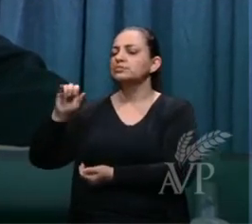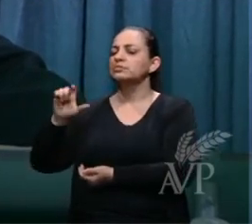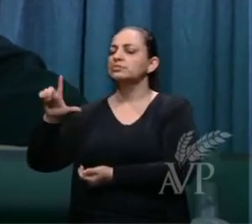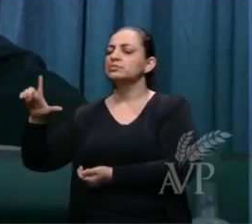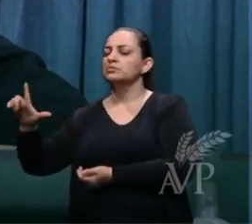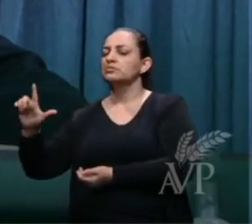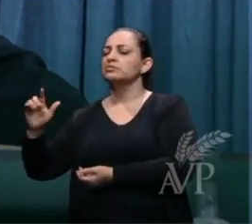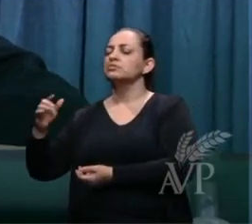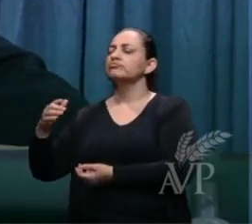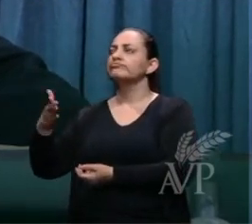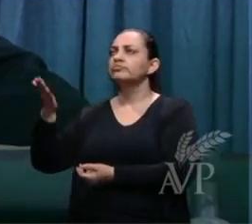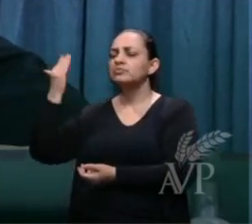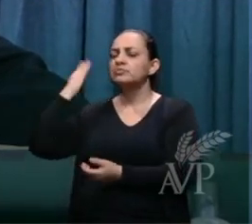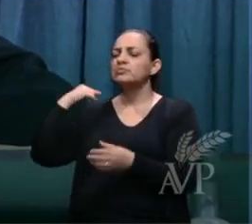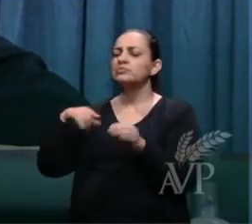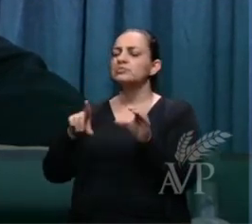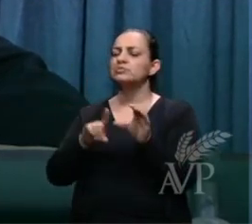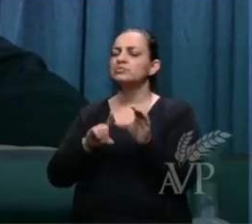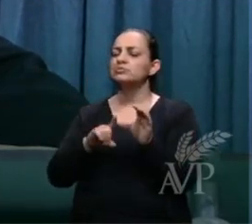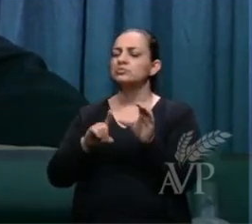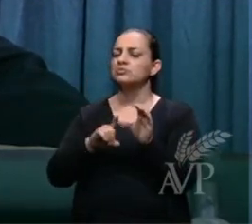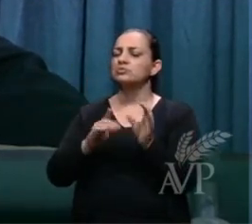no seu capítulo